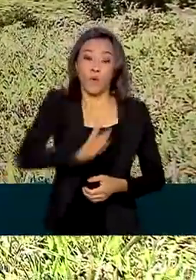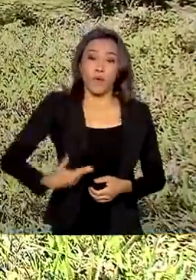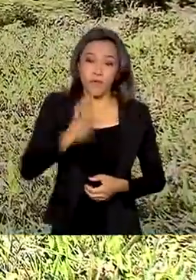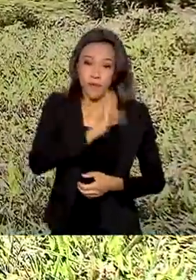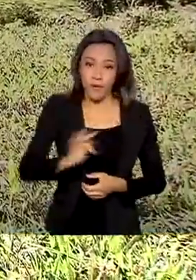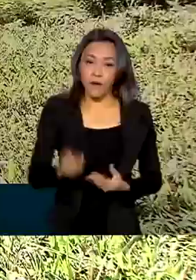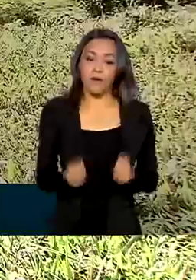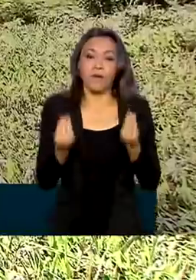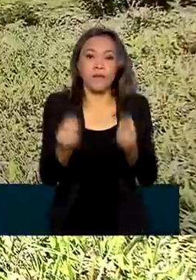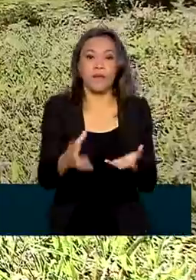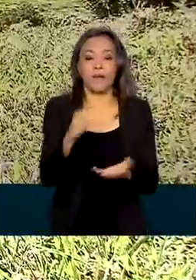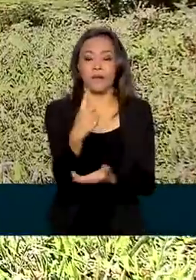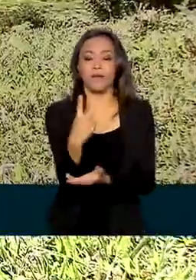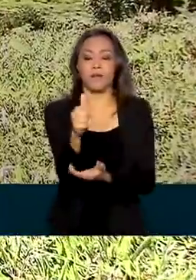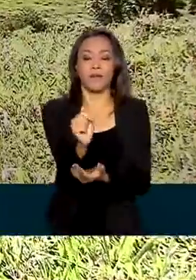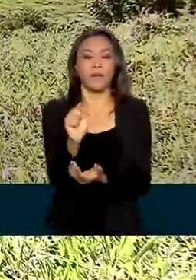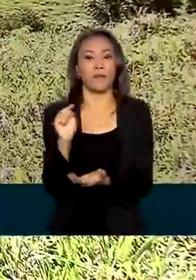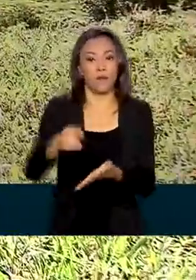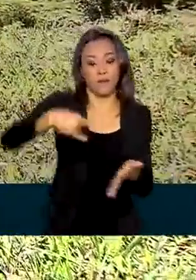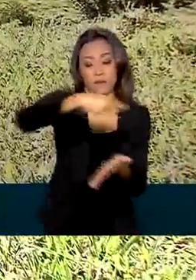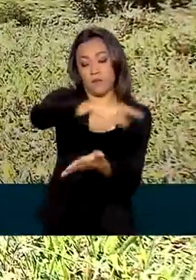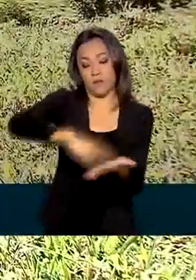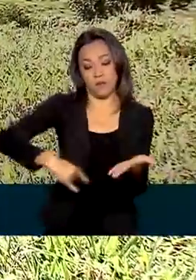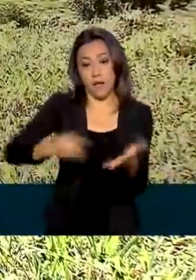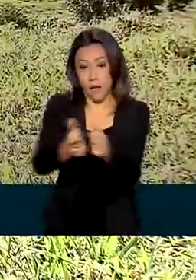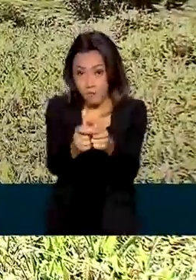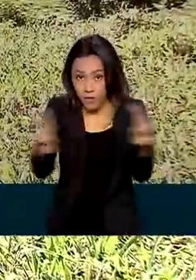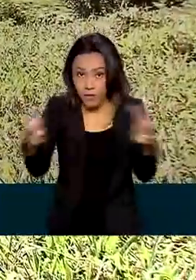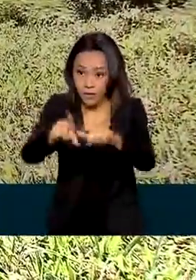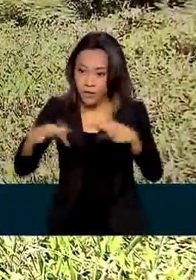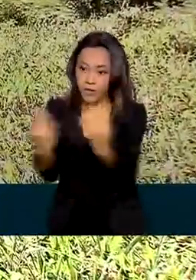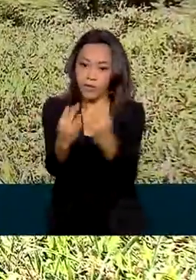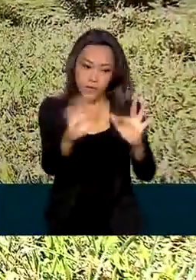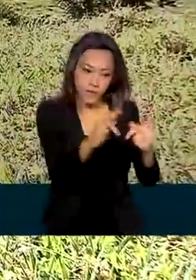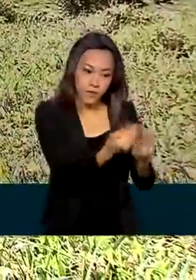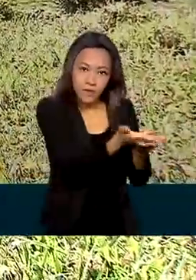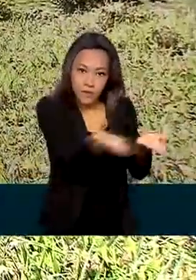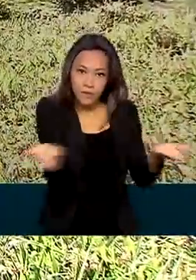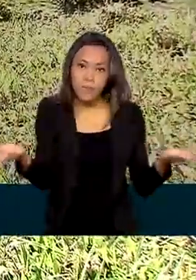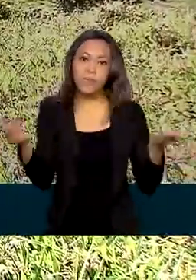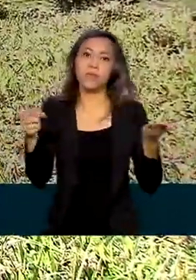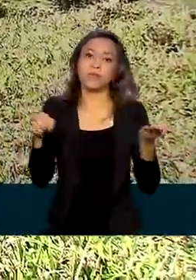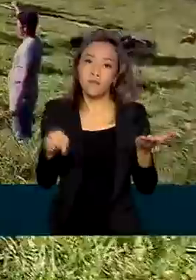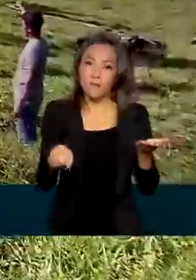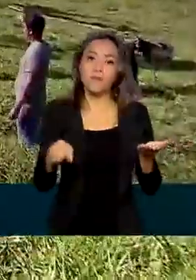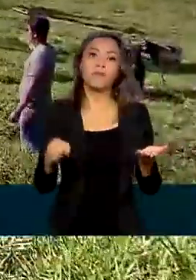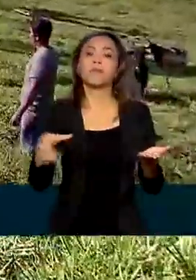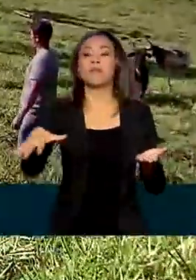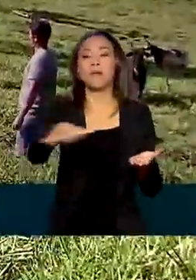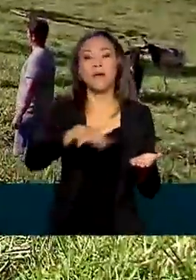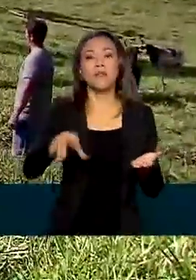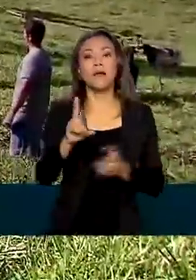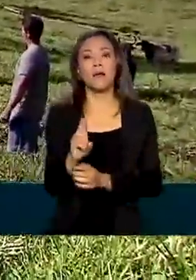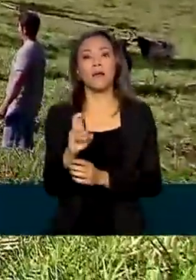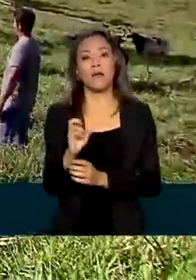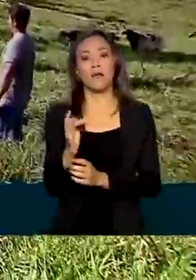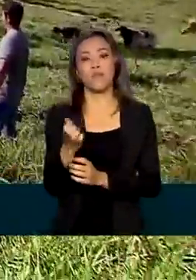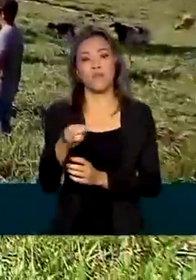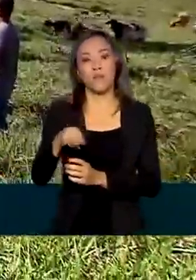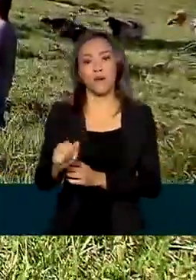propriedade rural. A grande maioria para famílias assentadas pela reforma agrária. Até agora,